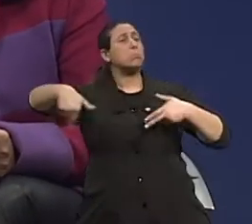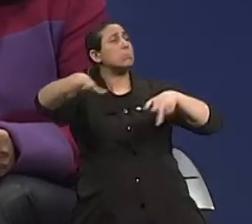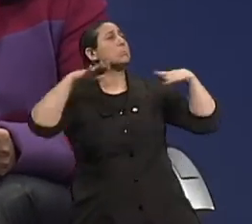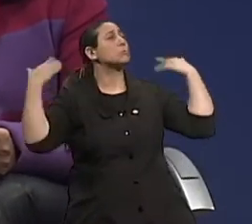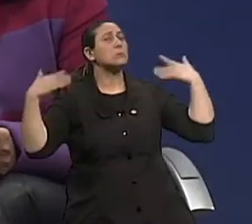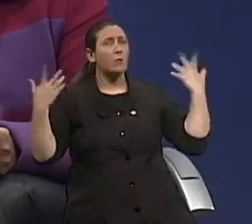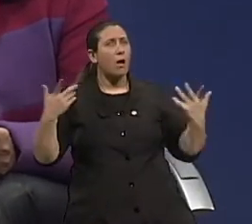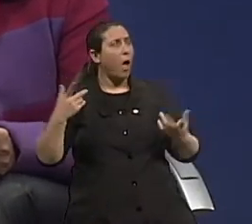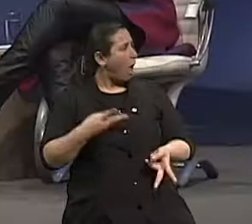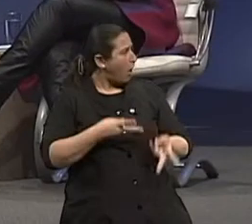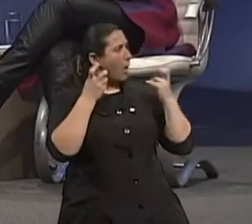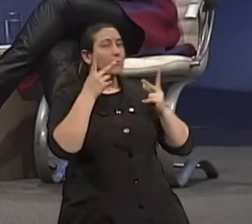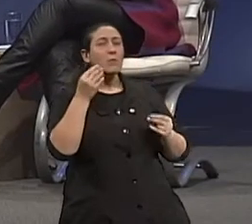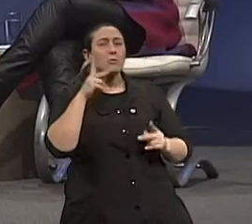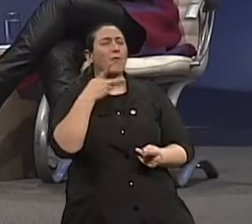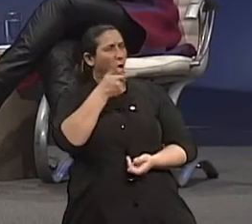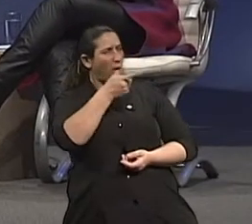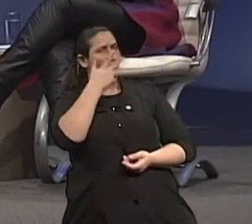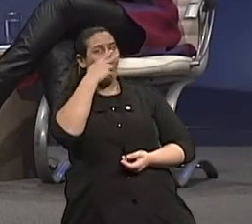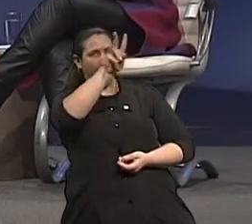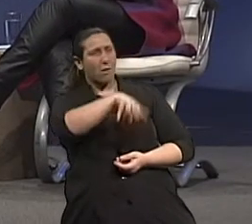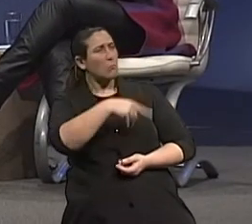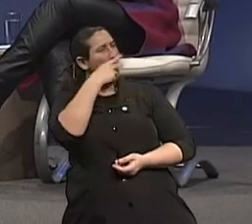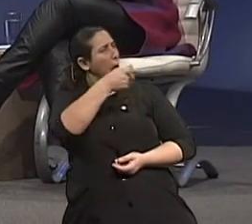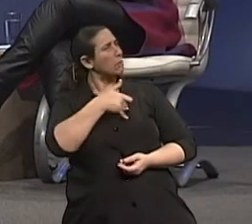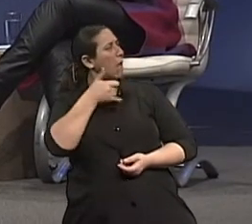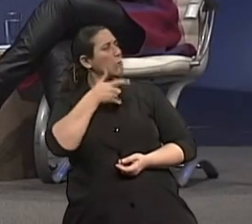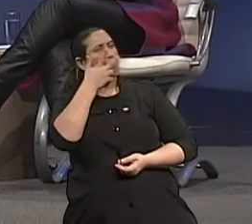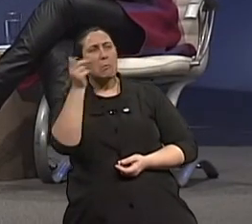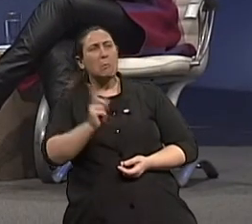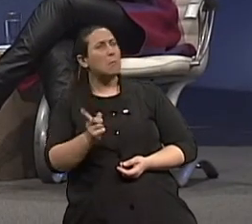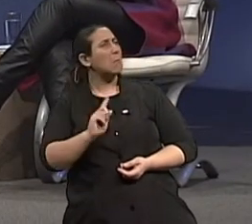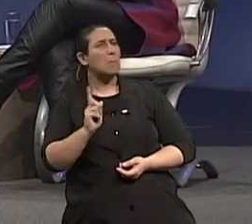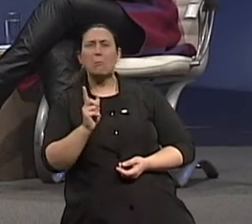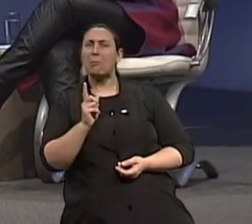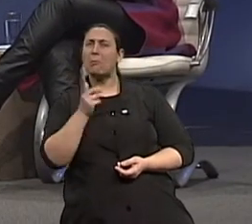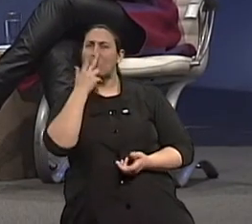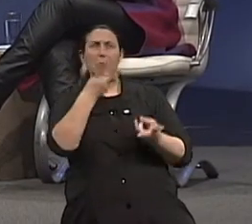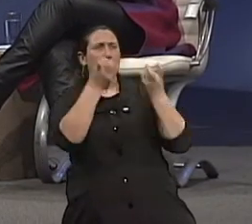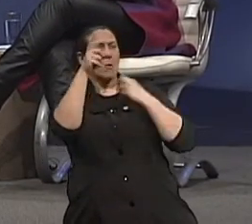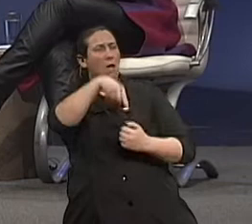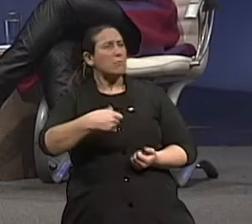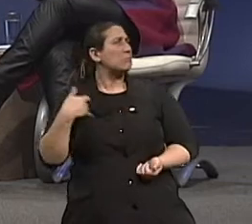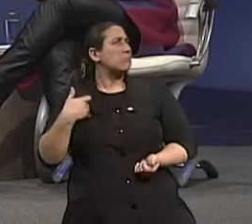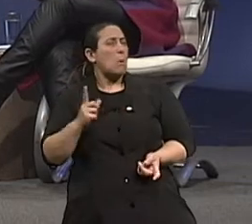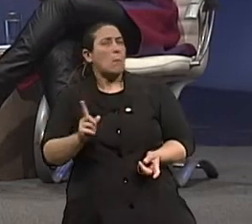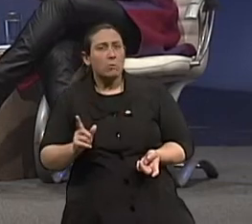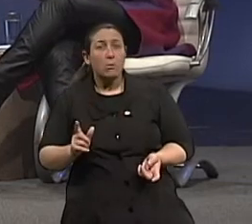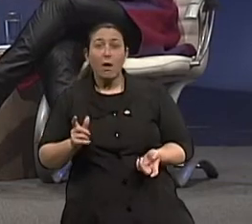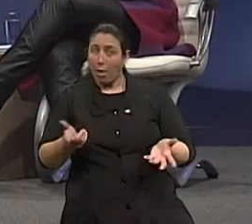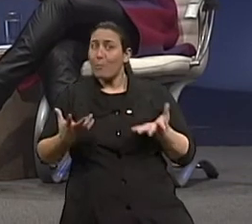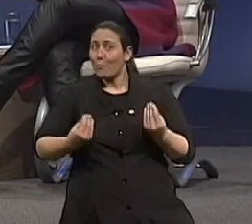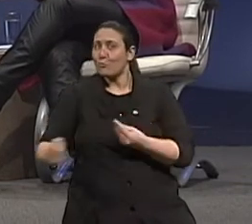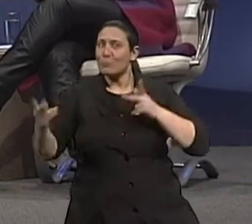que tu tens essa idade. Porque ao olhar do outro, uma pessoa de 65 anos, 66 anos, estaria em